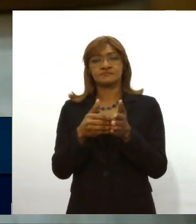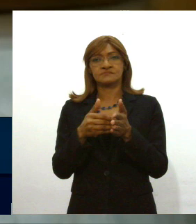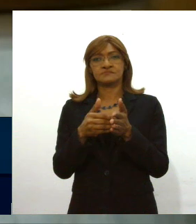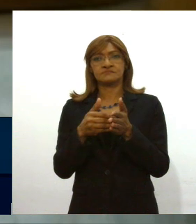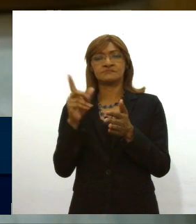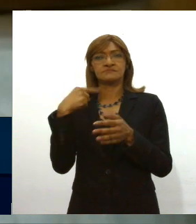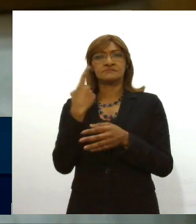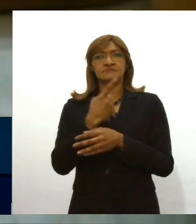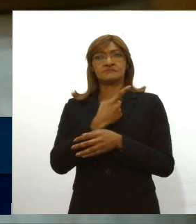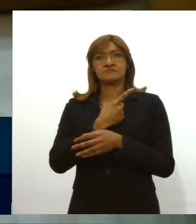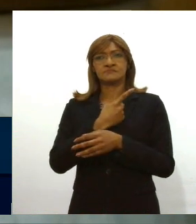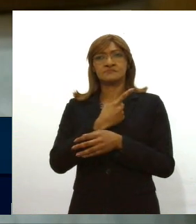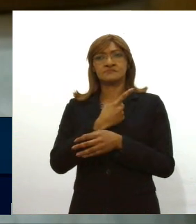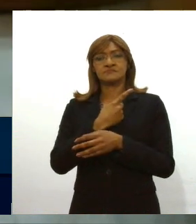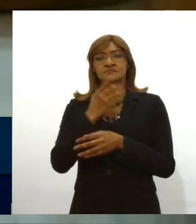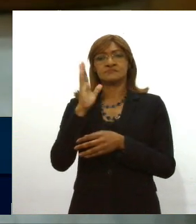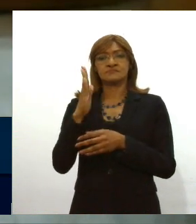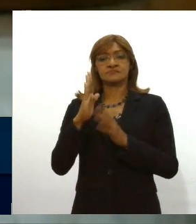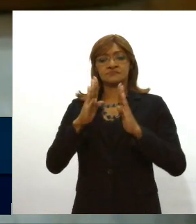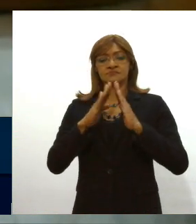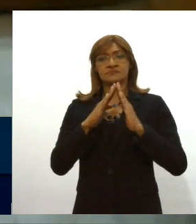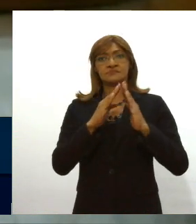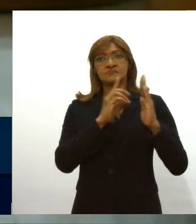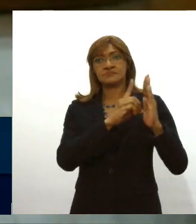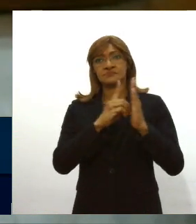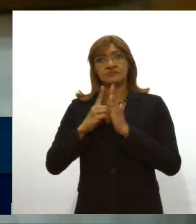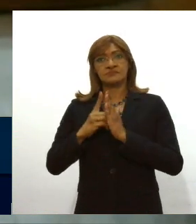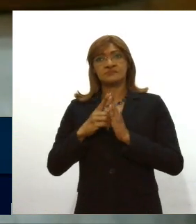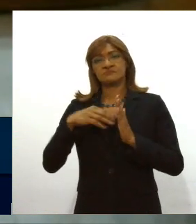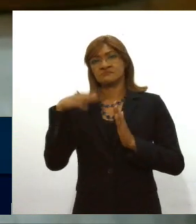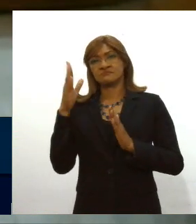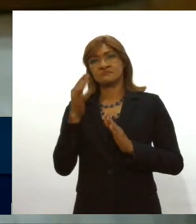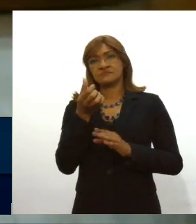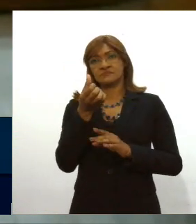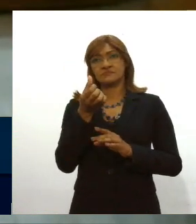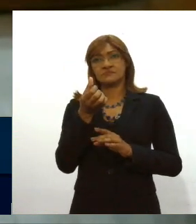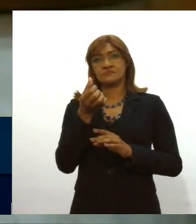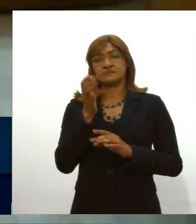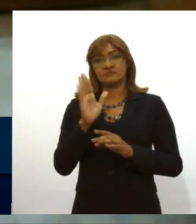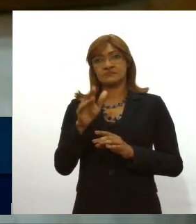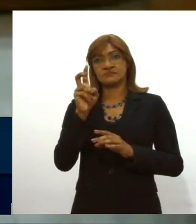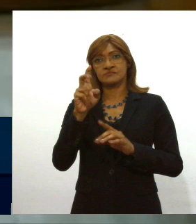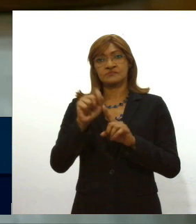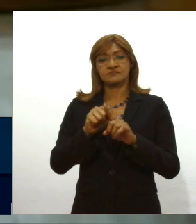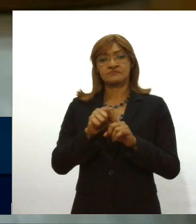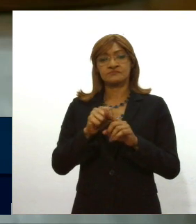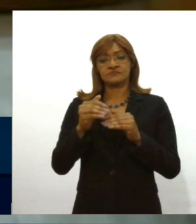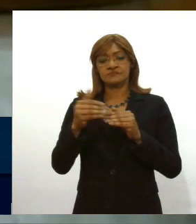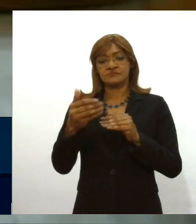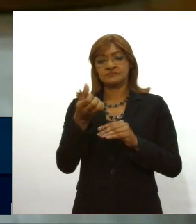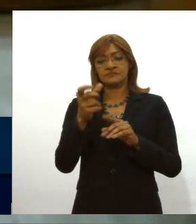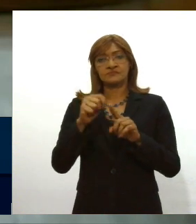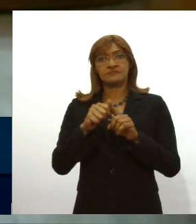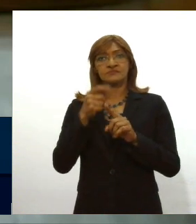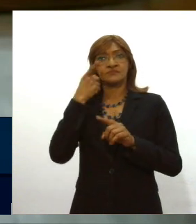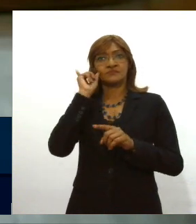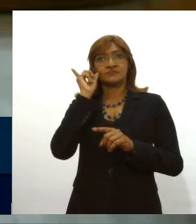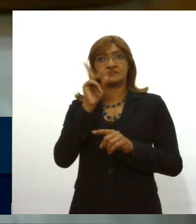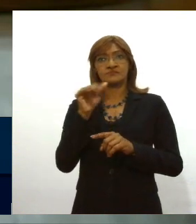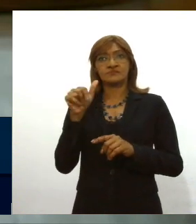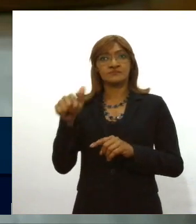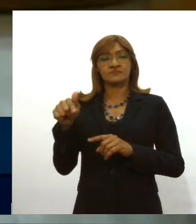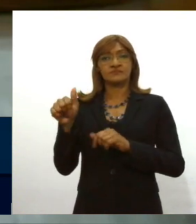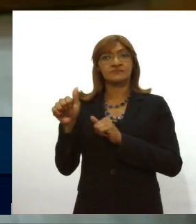a gente está trancado em casa há mais de cinco meses eu acho que já completando seis meses e ontem no feriado dia 7 de setembro